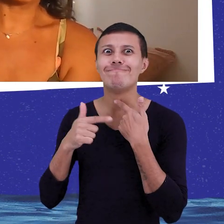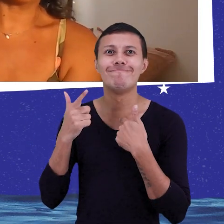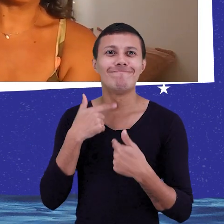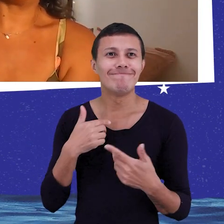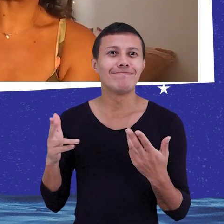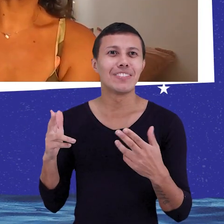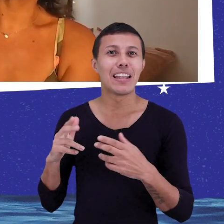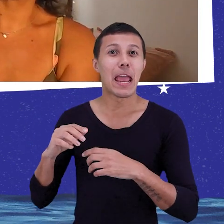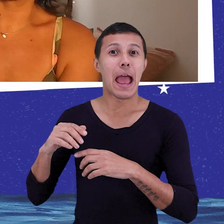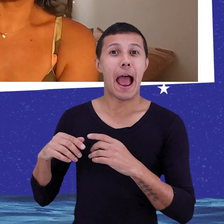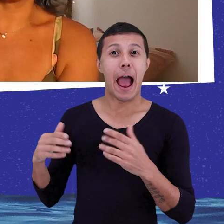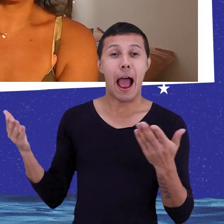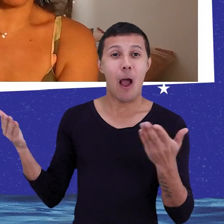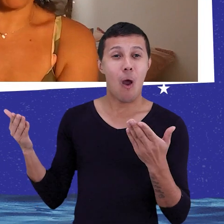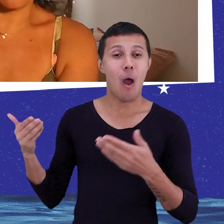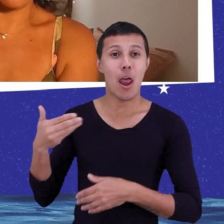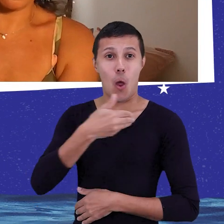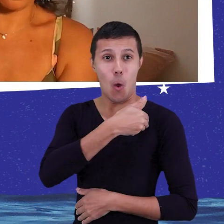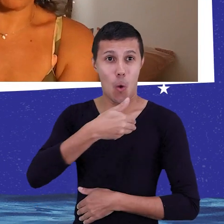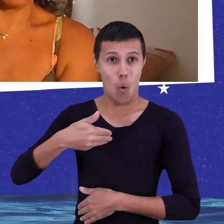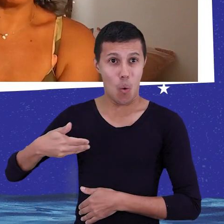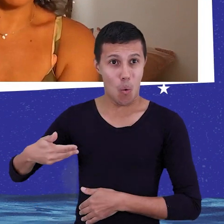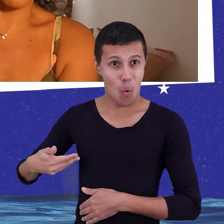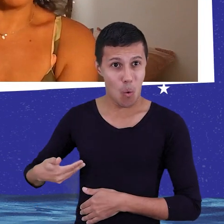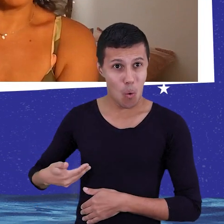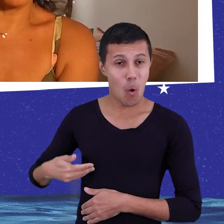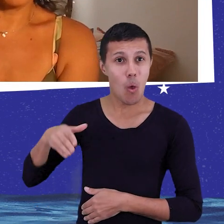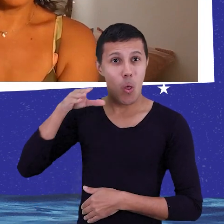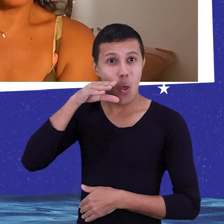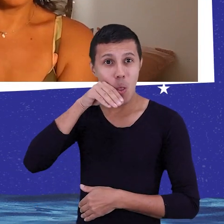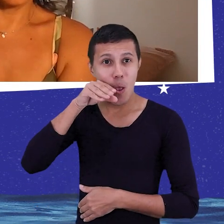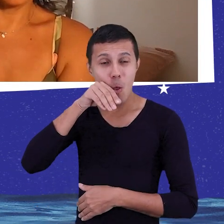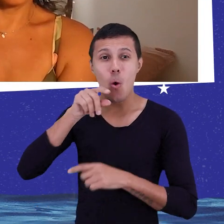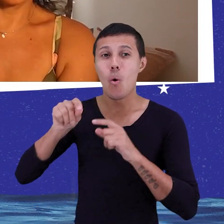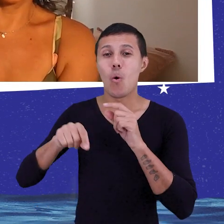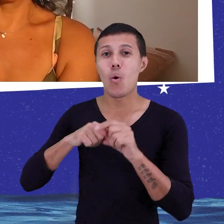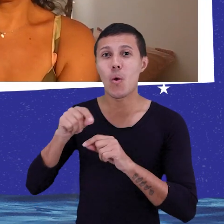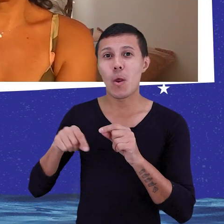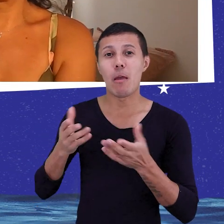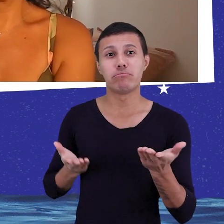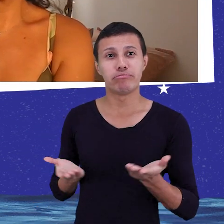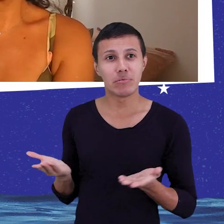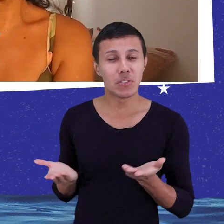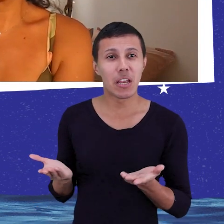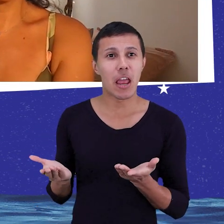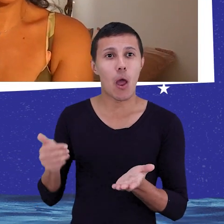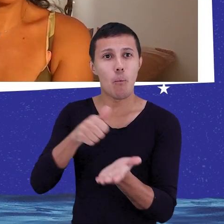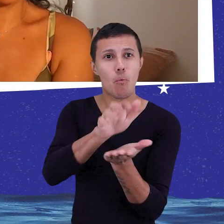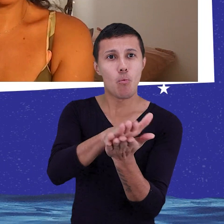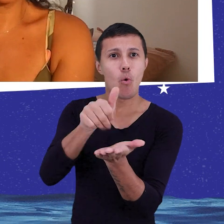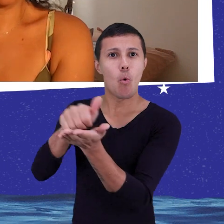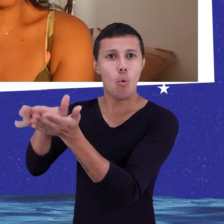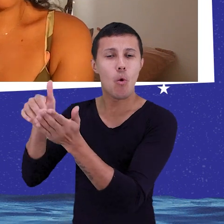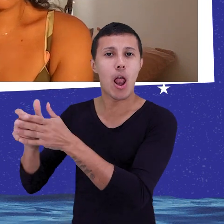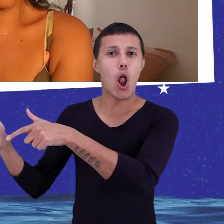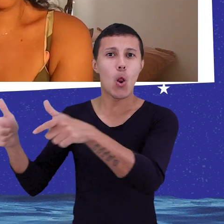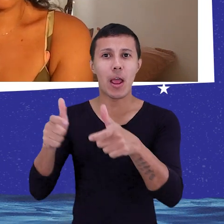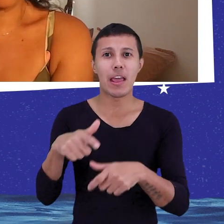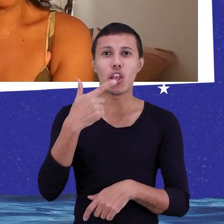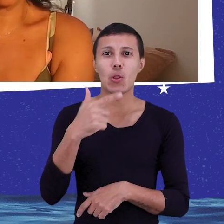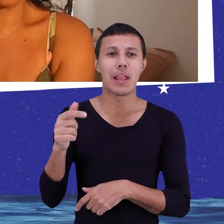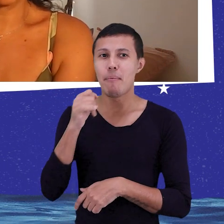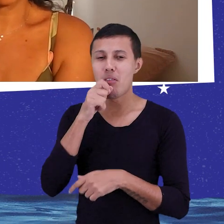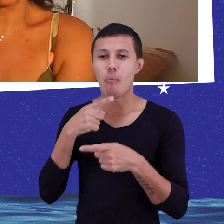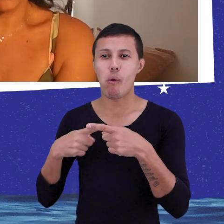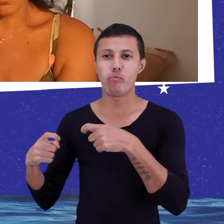empresa de serviço público agora, ela começa a multar os estabelecimentos que não compostarem,